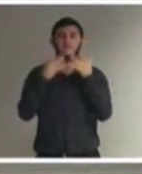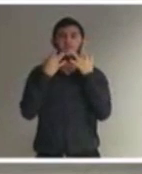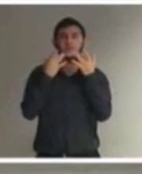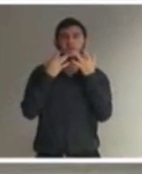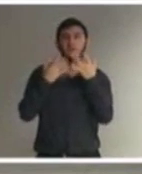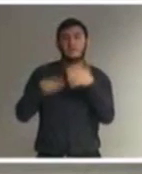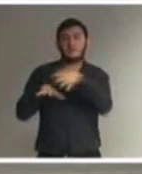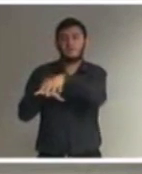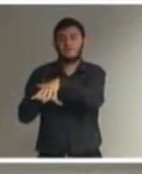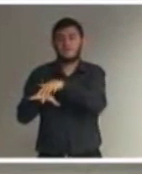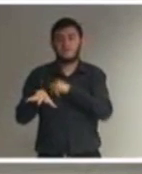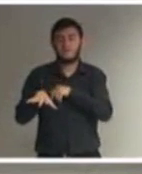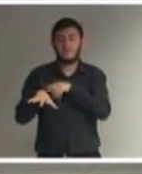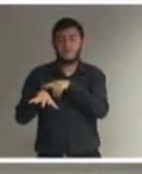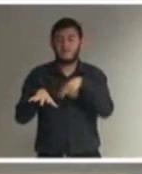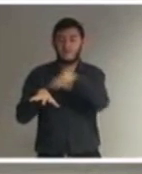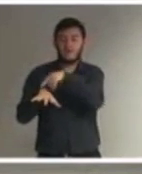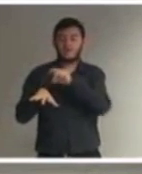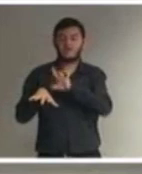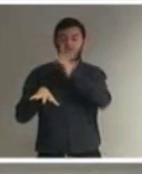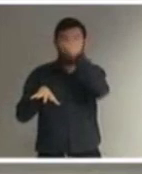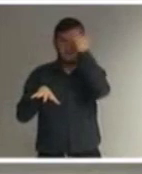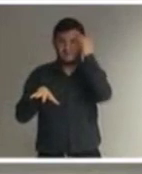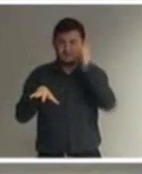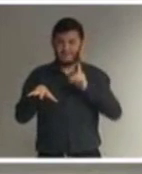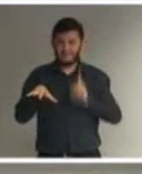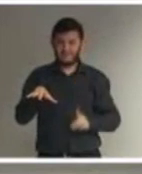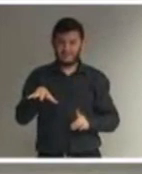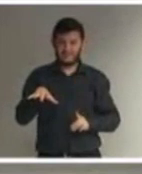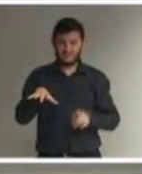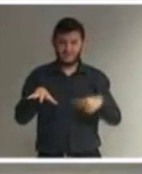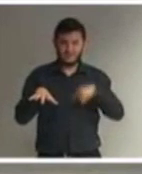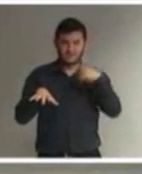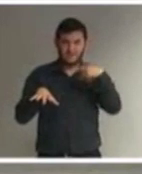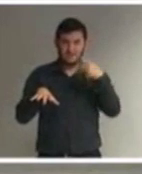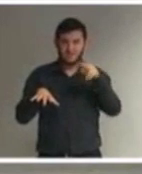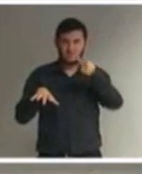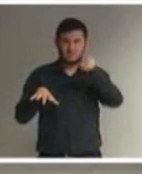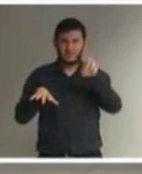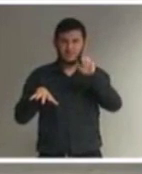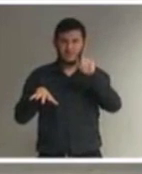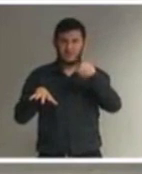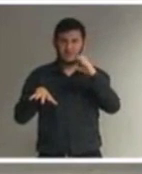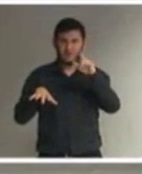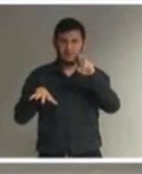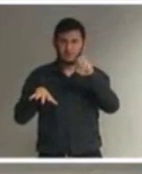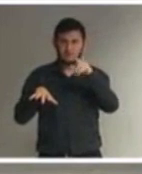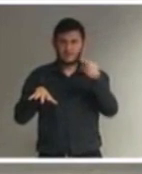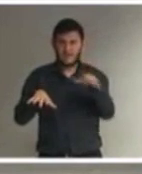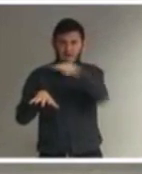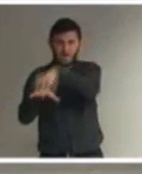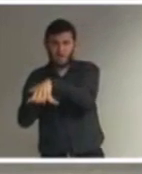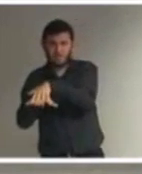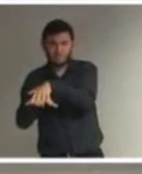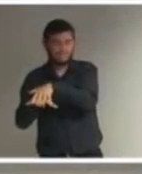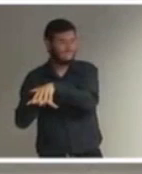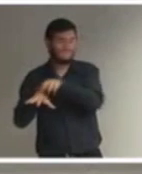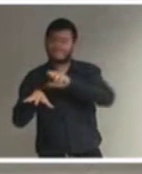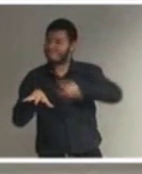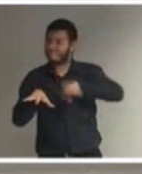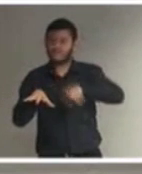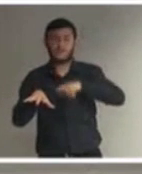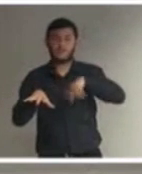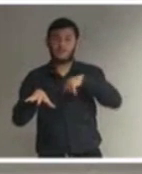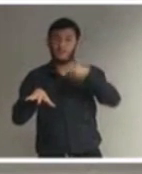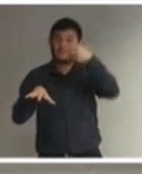de pessoas com deficiência, a gente não está falando de inclusão. Nós estamos falando de uma peça com profissionais com